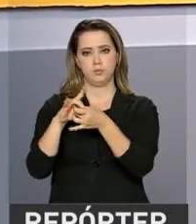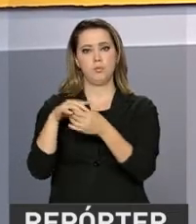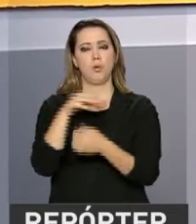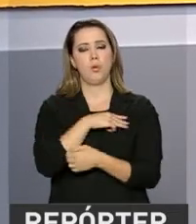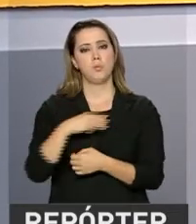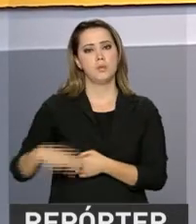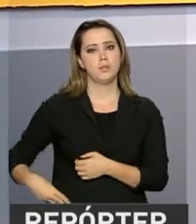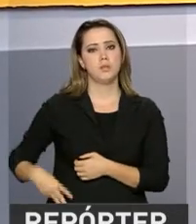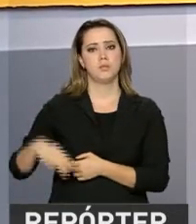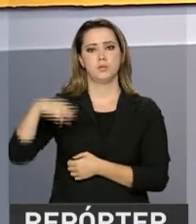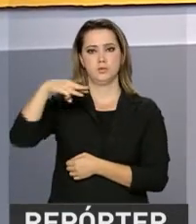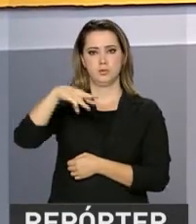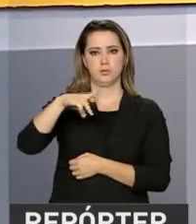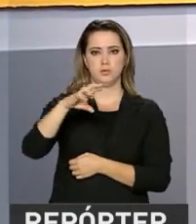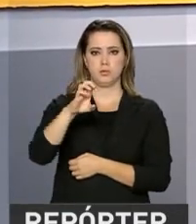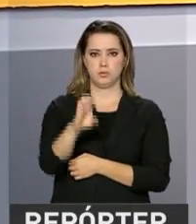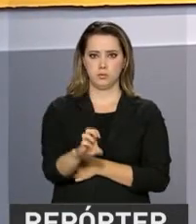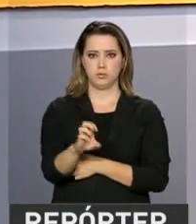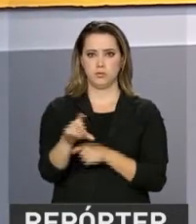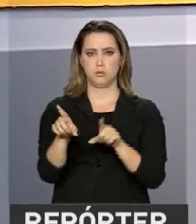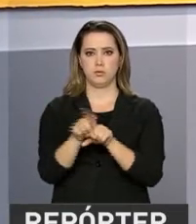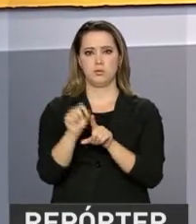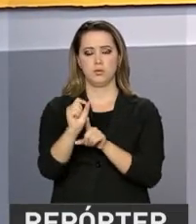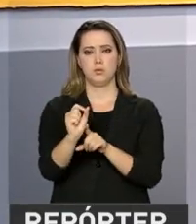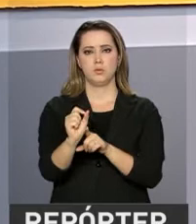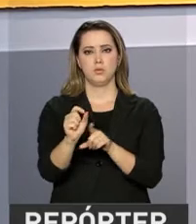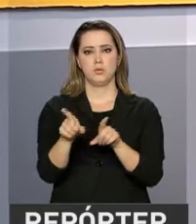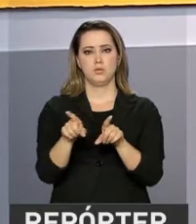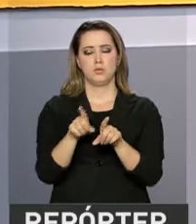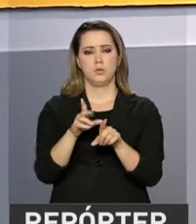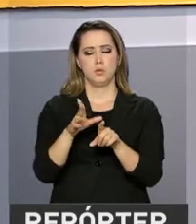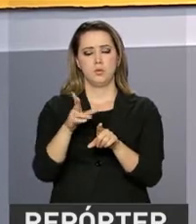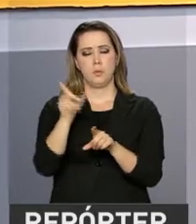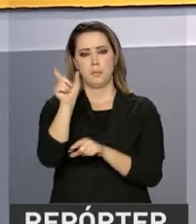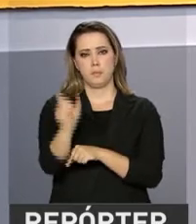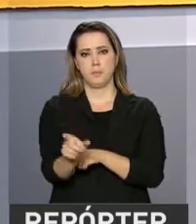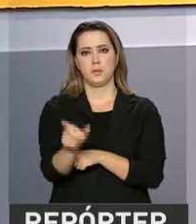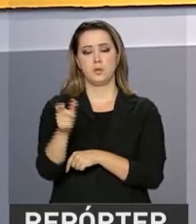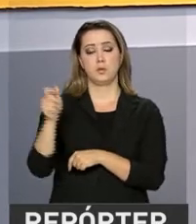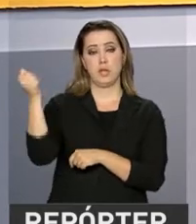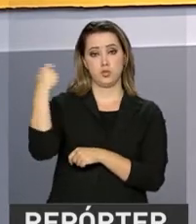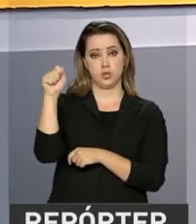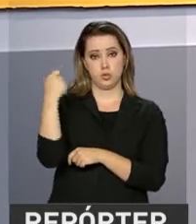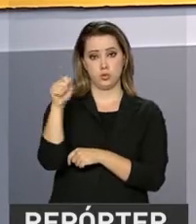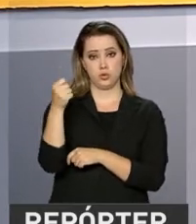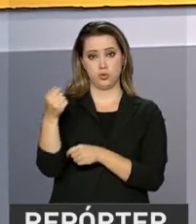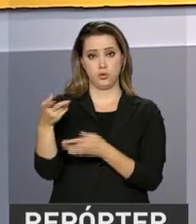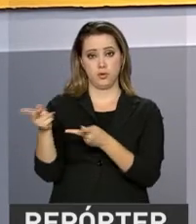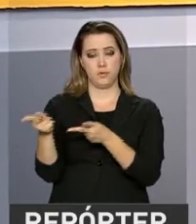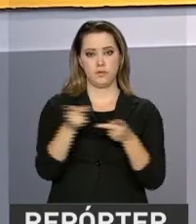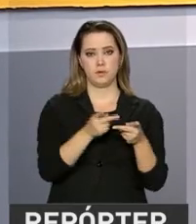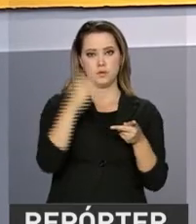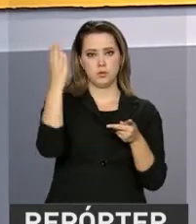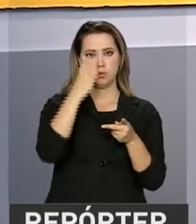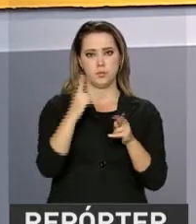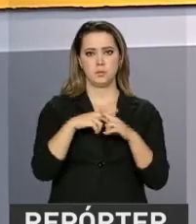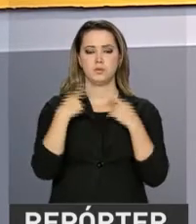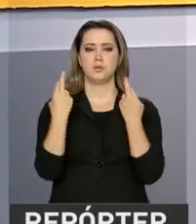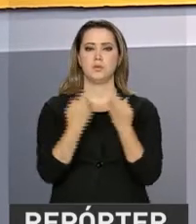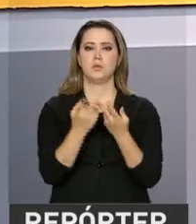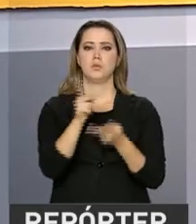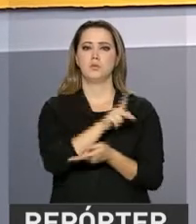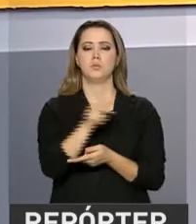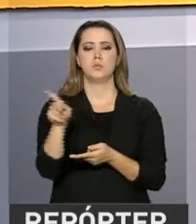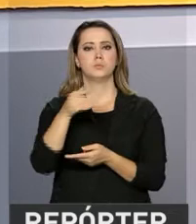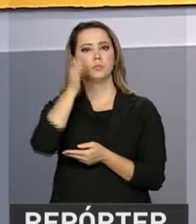ministro das Relações Exteriores e Culto da República Argentina, embaixador Jorge Fauri, em visita ao Brasil, se reuniu com o presidente Michel